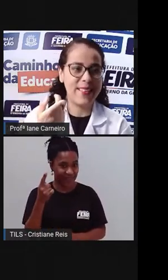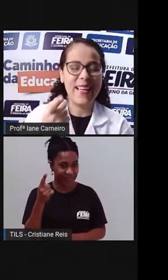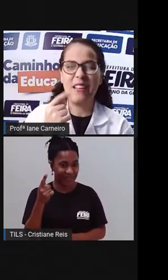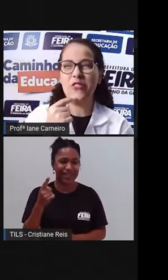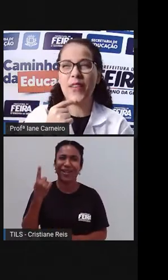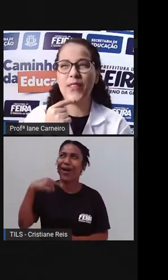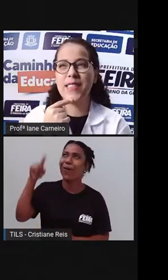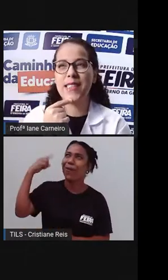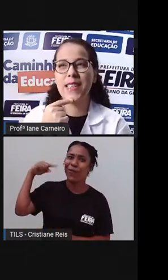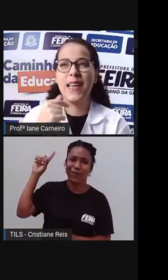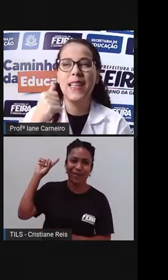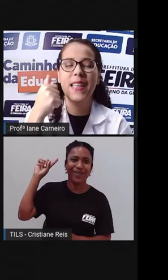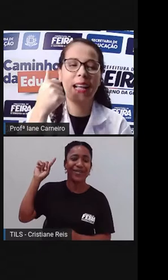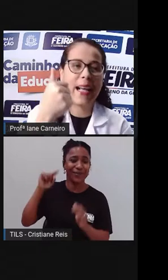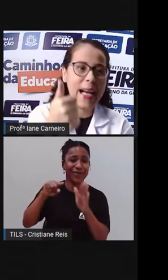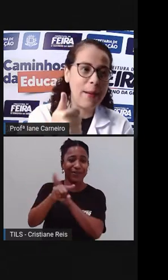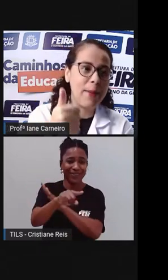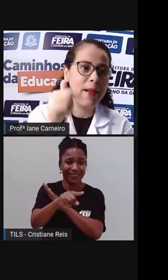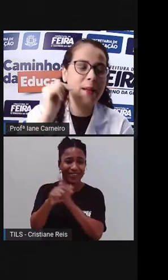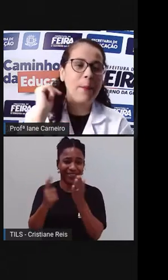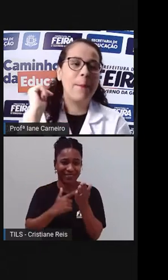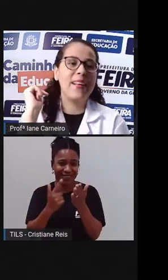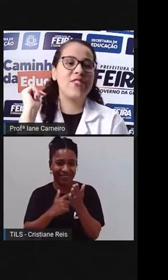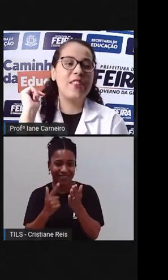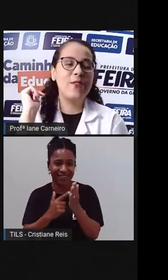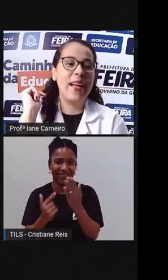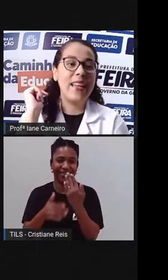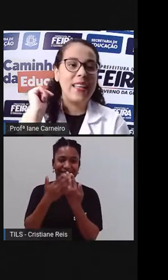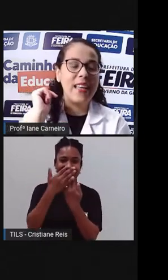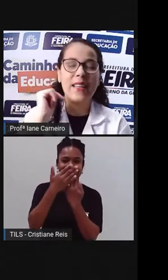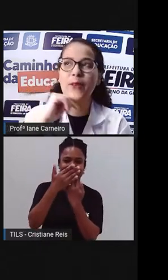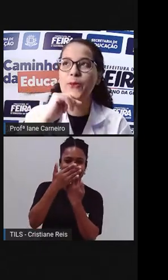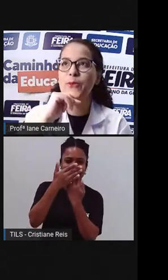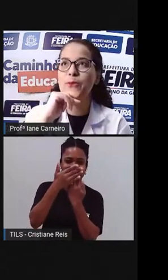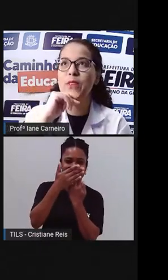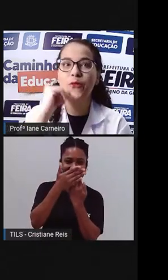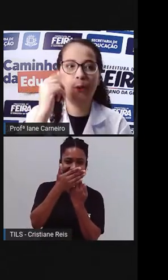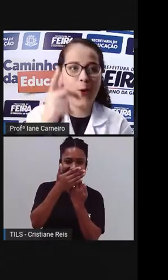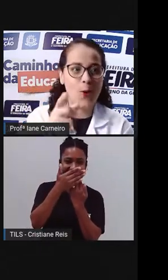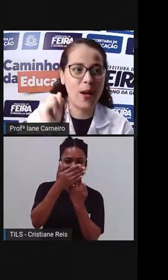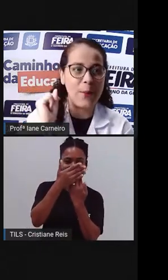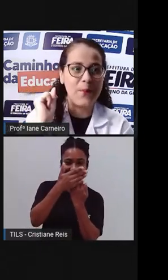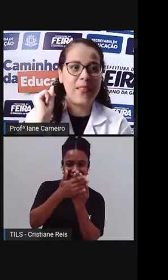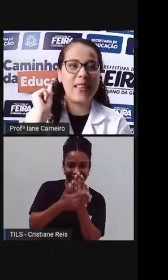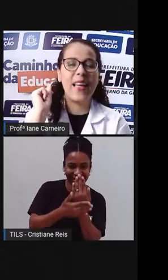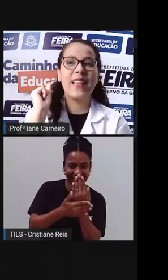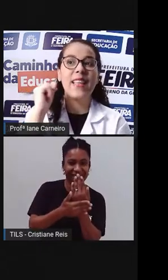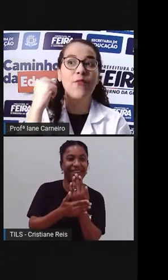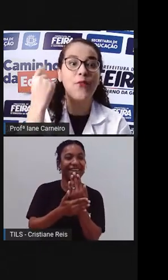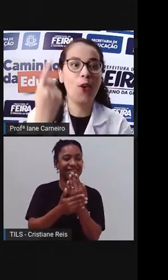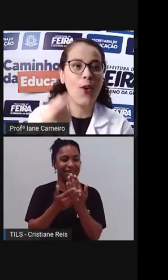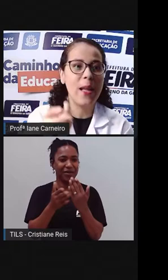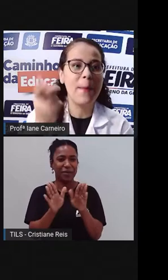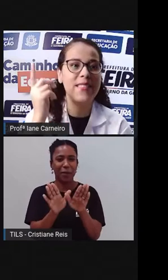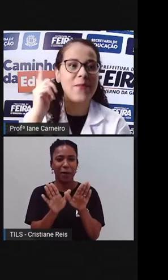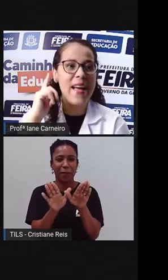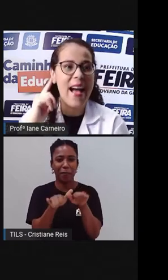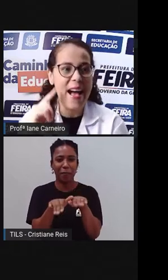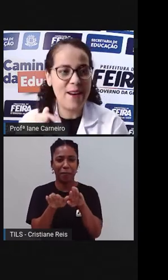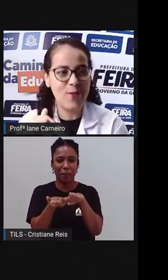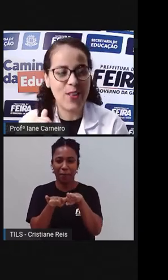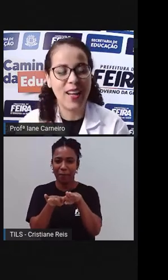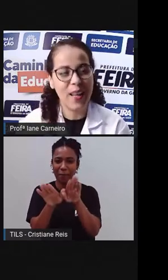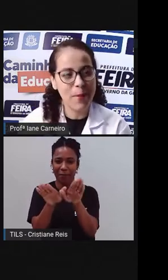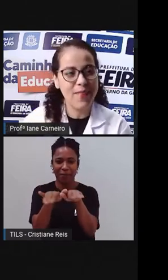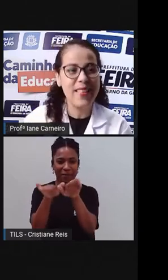também? Que a gente falou assim, tem capa, mas não voa. Tem folha, mas não é